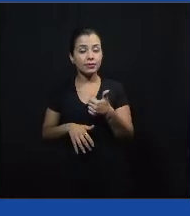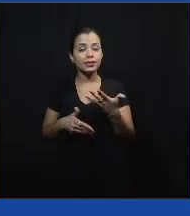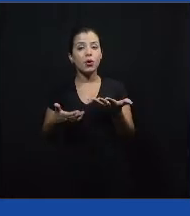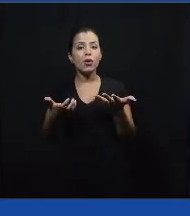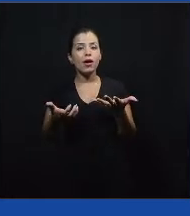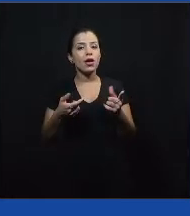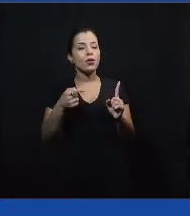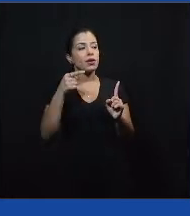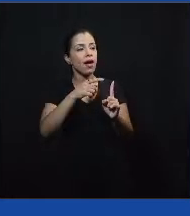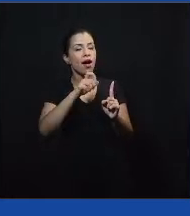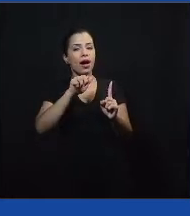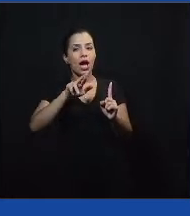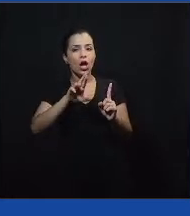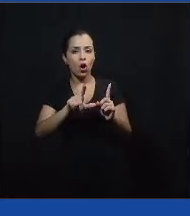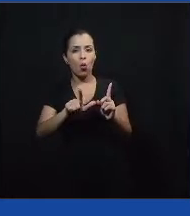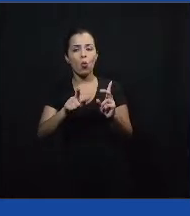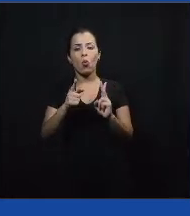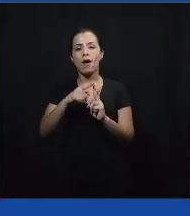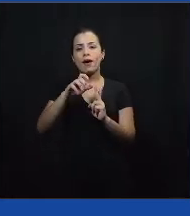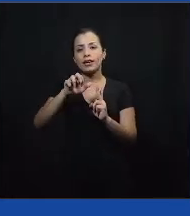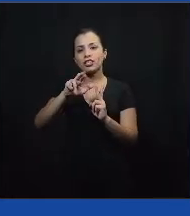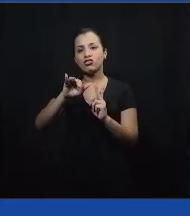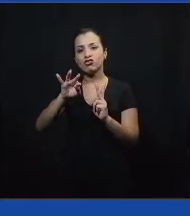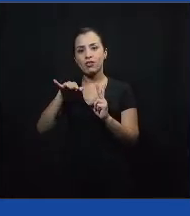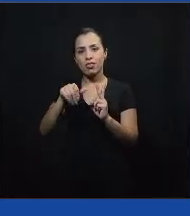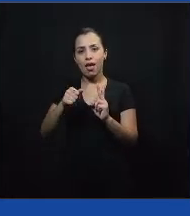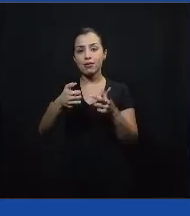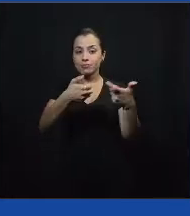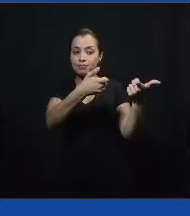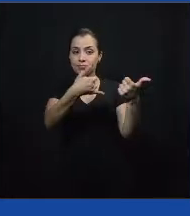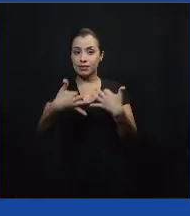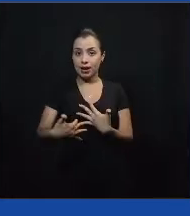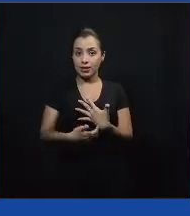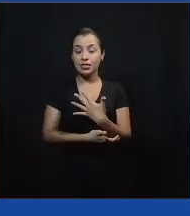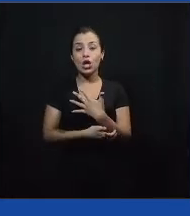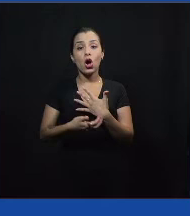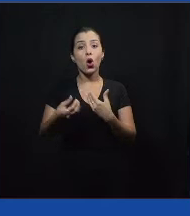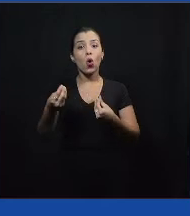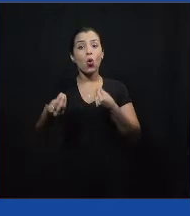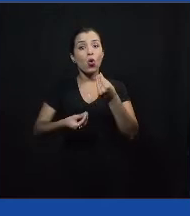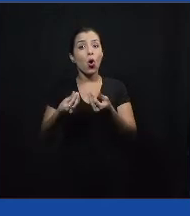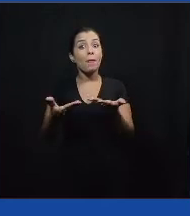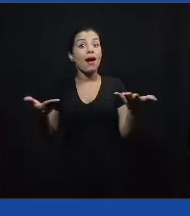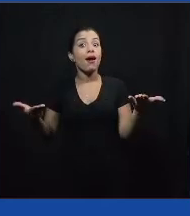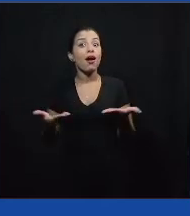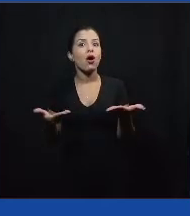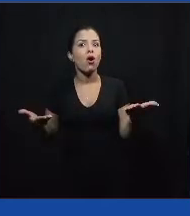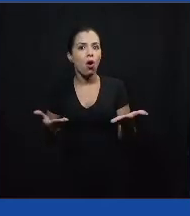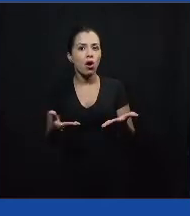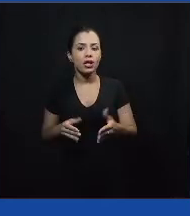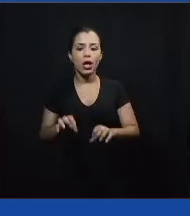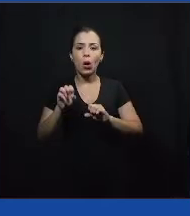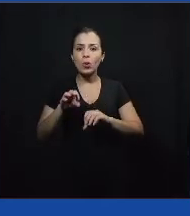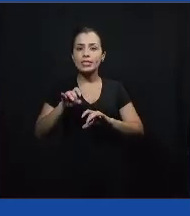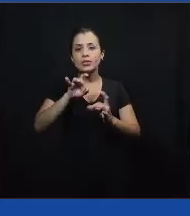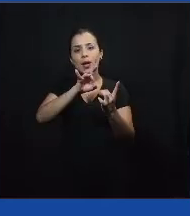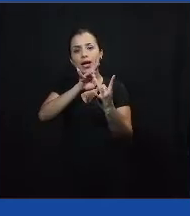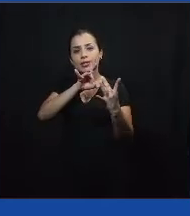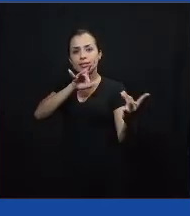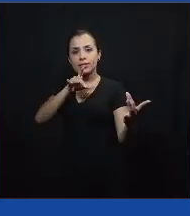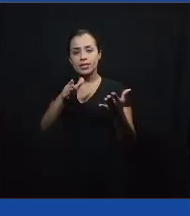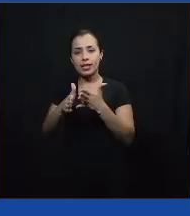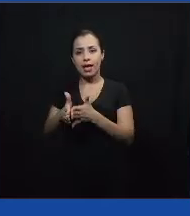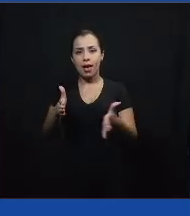Carol e a Cristina trouxessem aí para a gente como que está a situação atual desse ensino à distância, né, em época de pandemia.